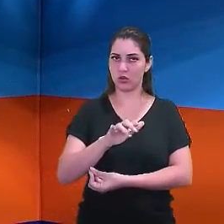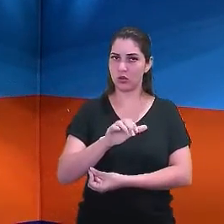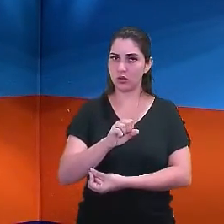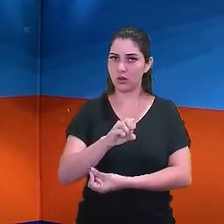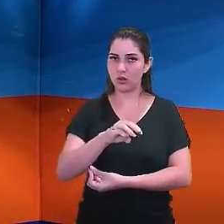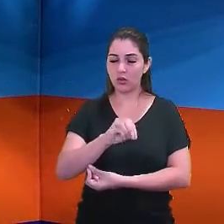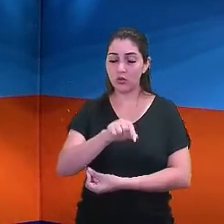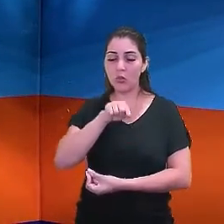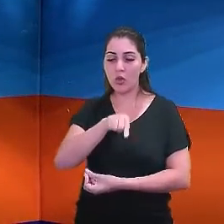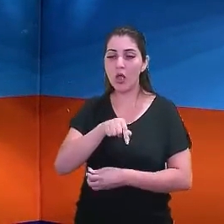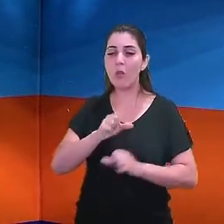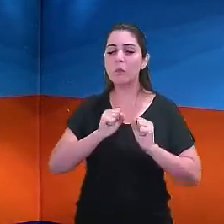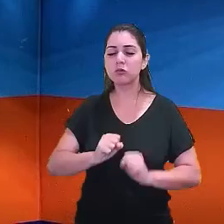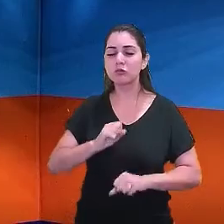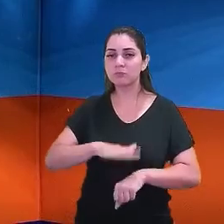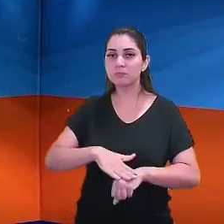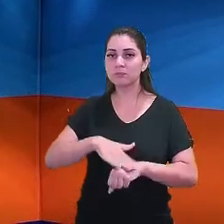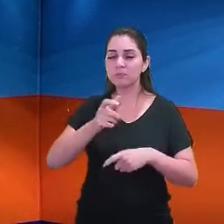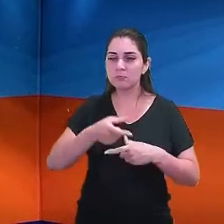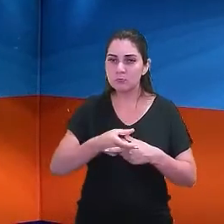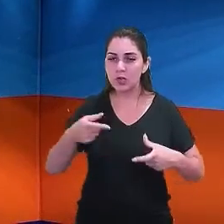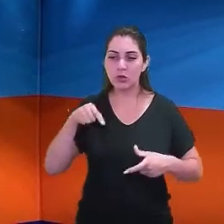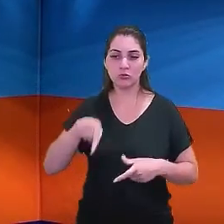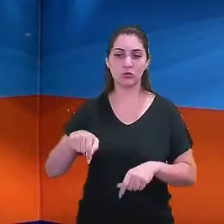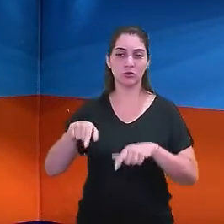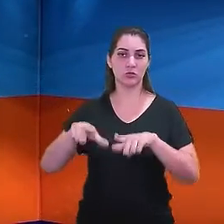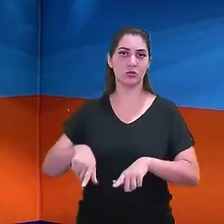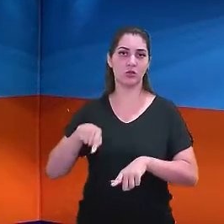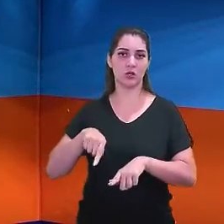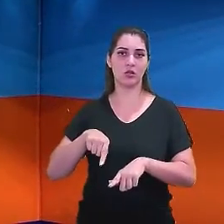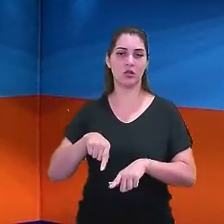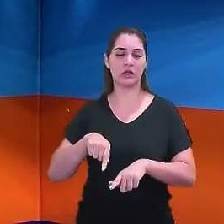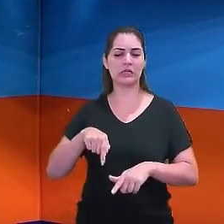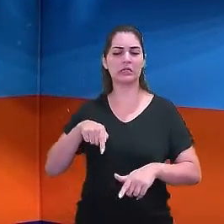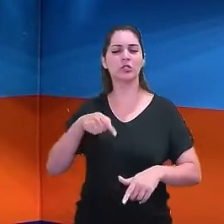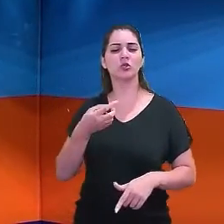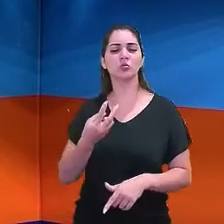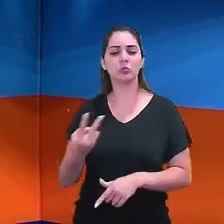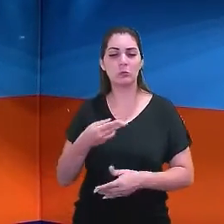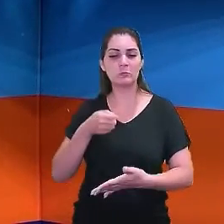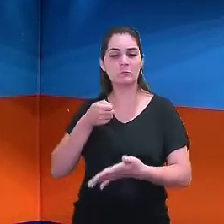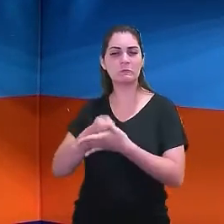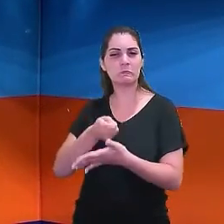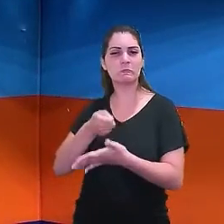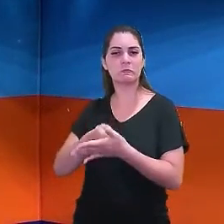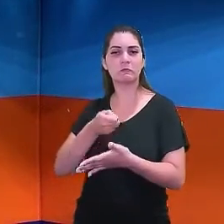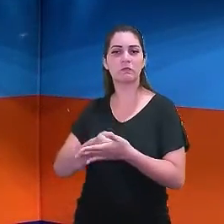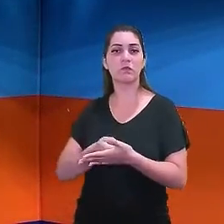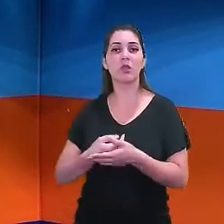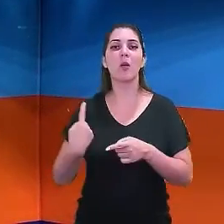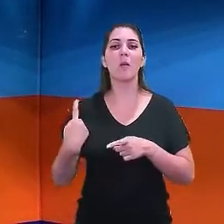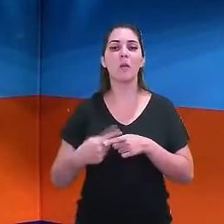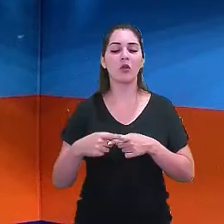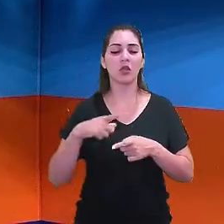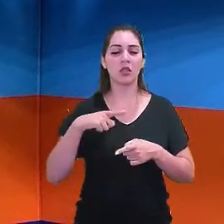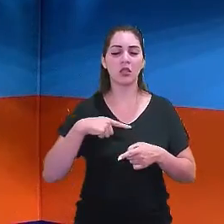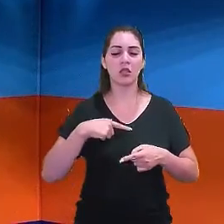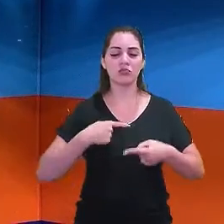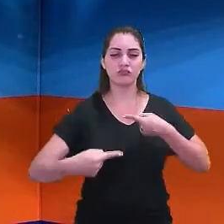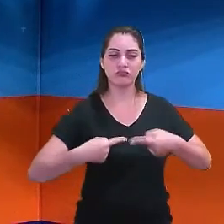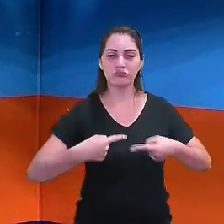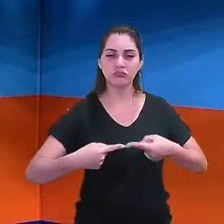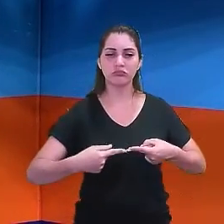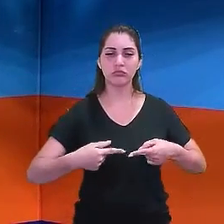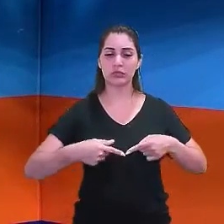o poder maior daquela região, então eles eram muito, bateu muito de frente com os coronéis. Por quê? Disputa de terra. O